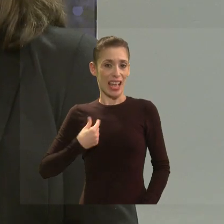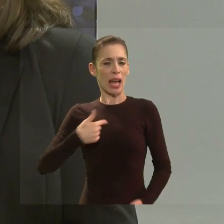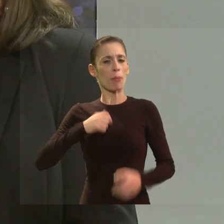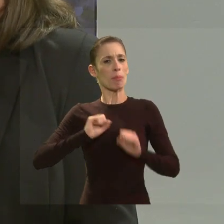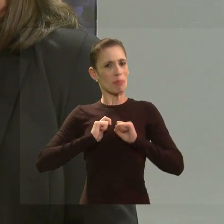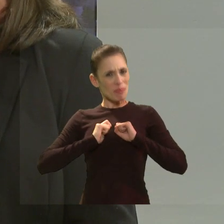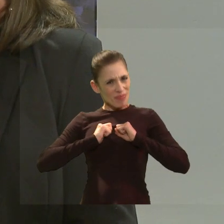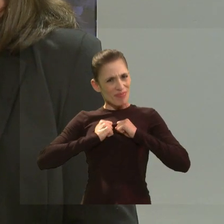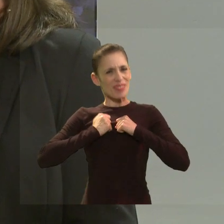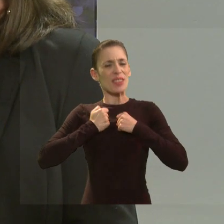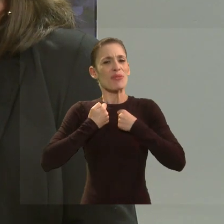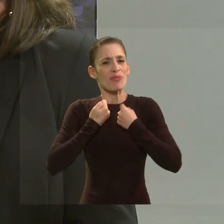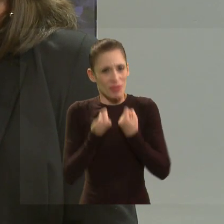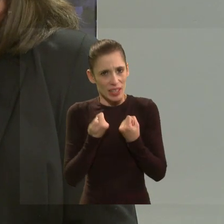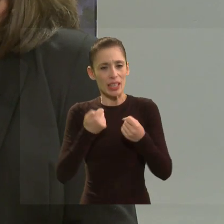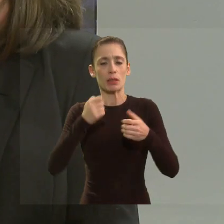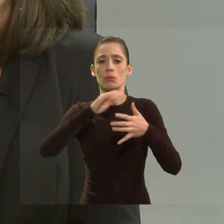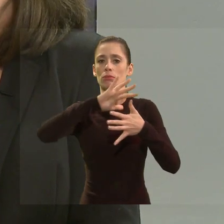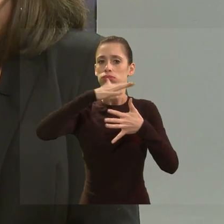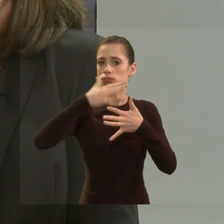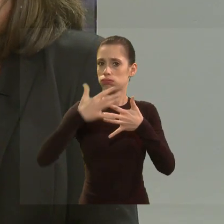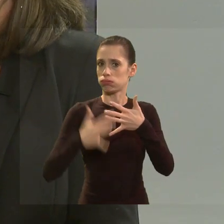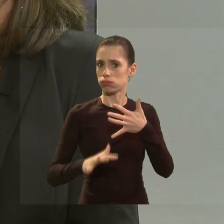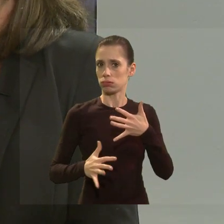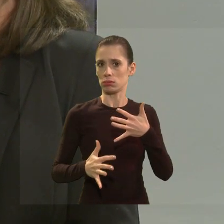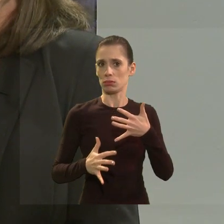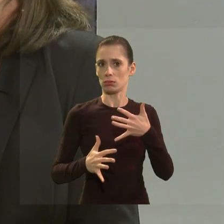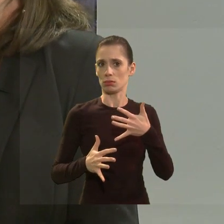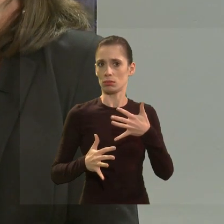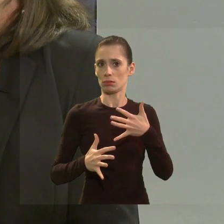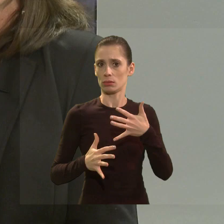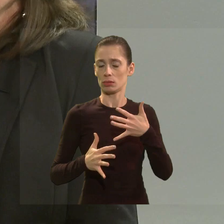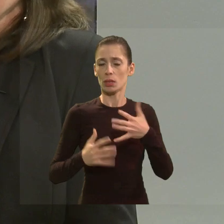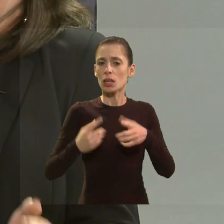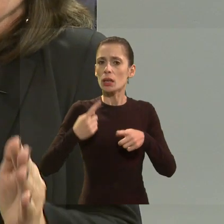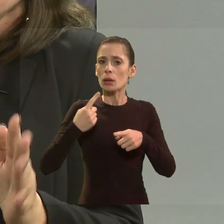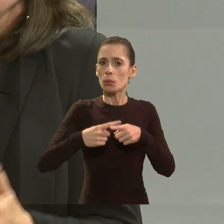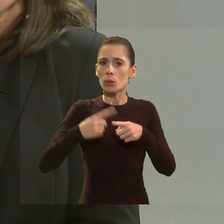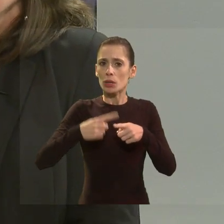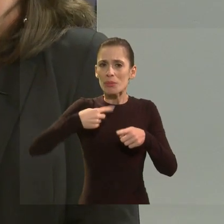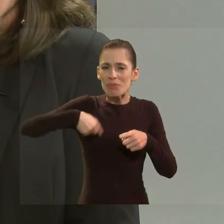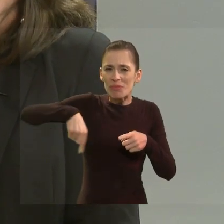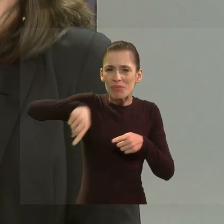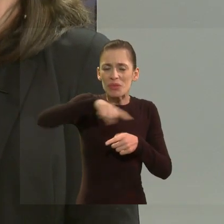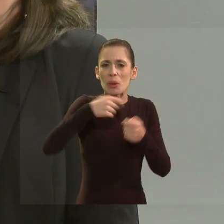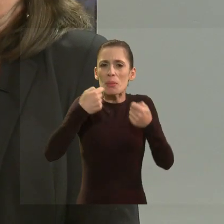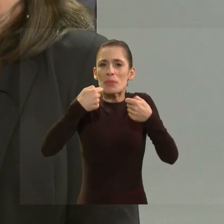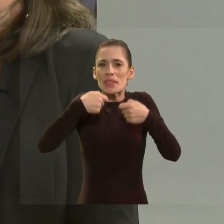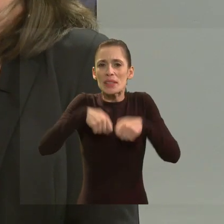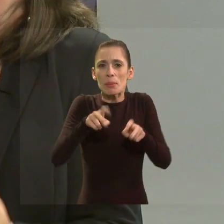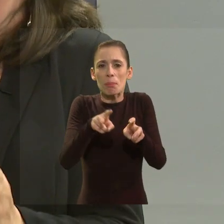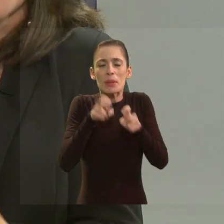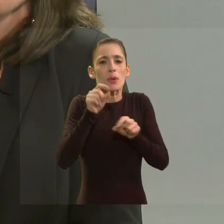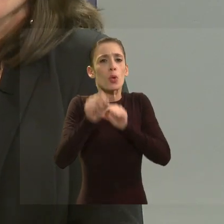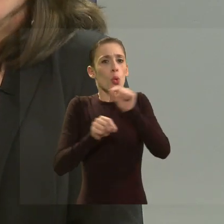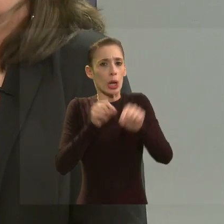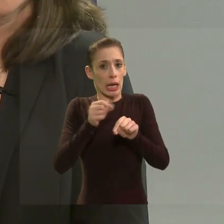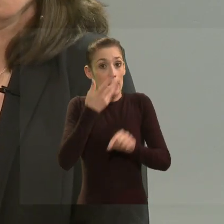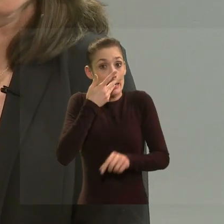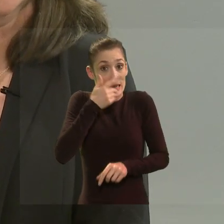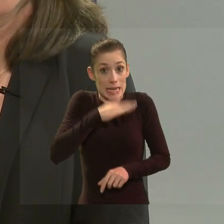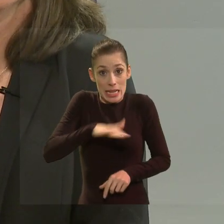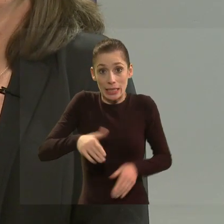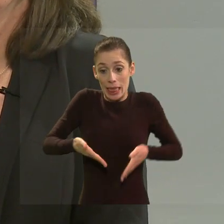muito a questão da língua de sinais porque a gente precisa pensar assim, uma criança que nasce